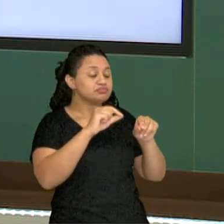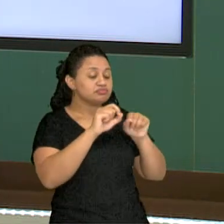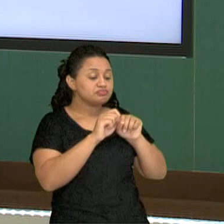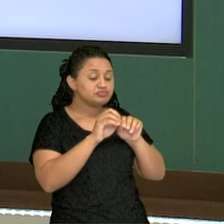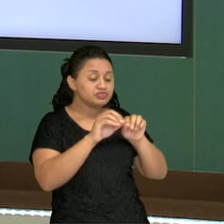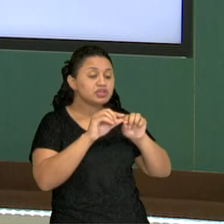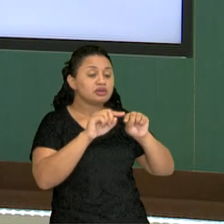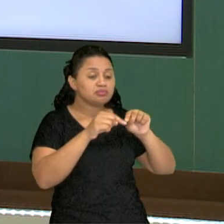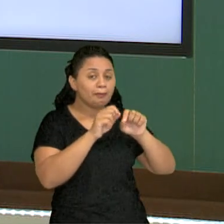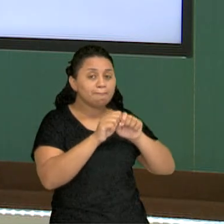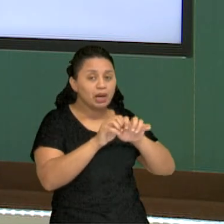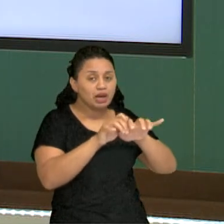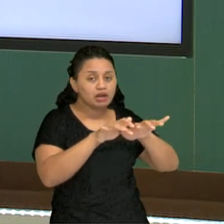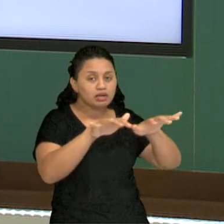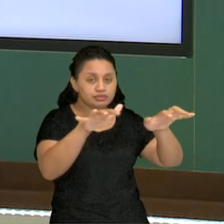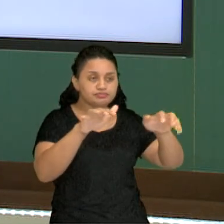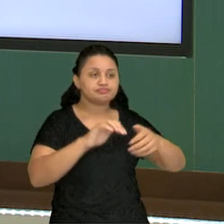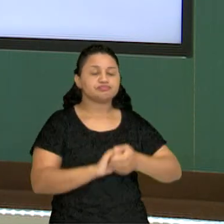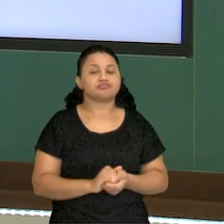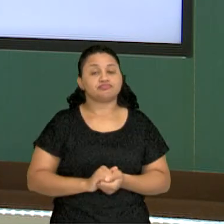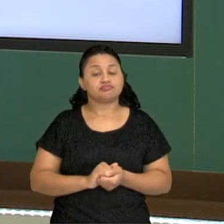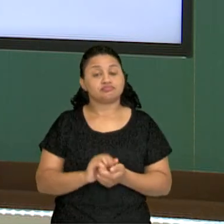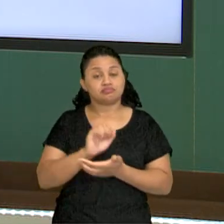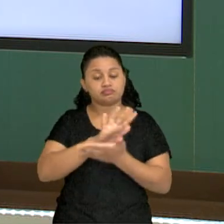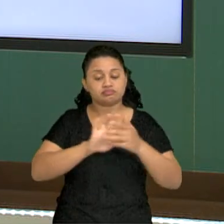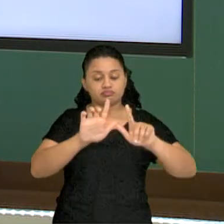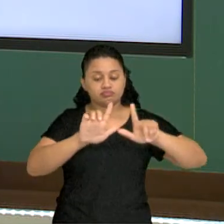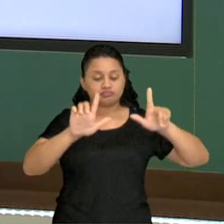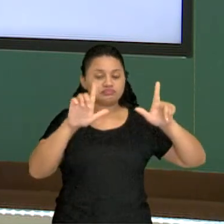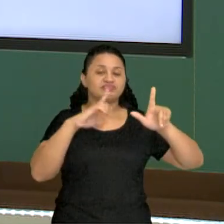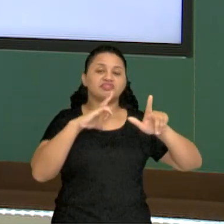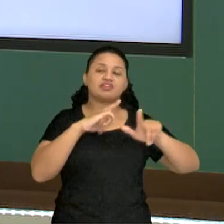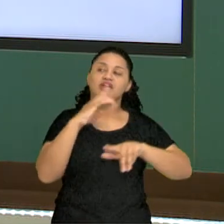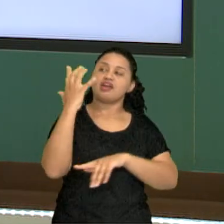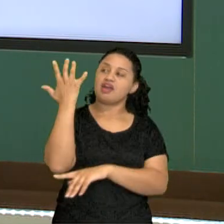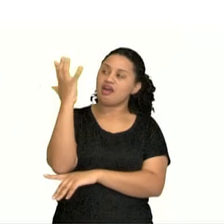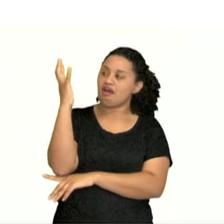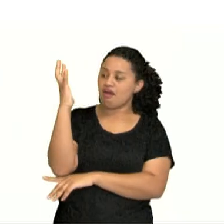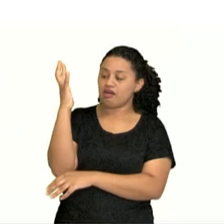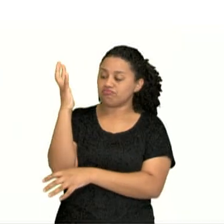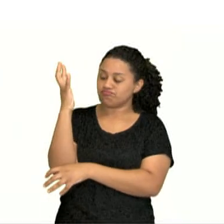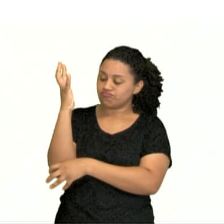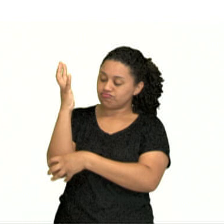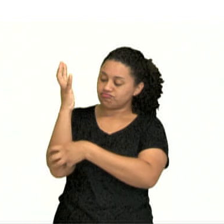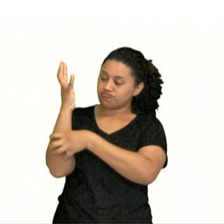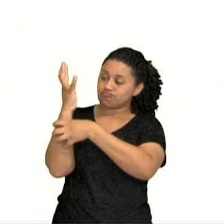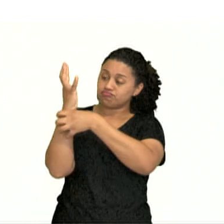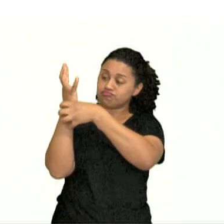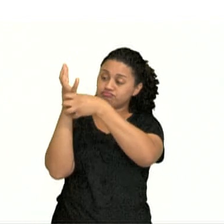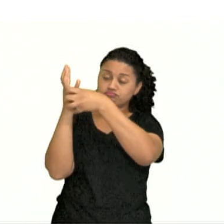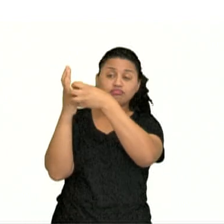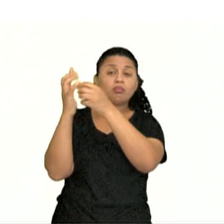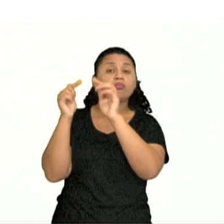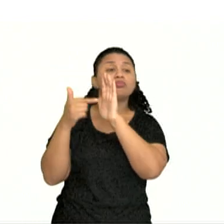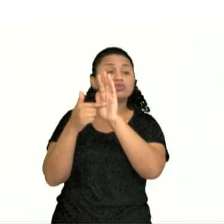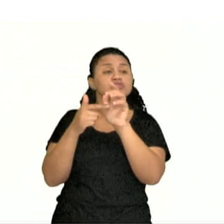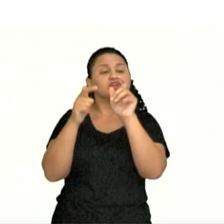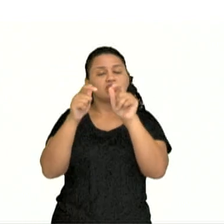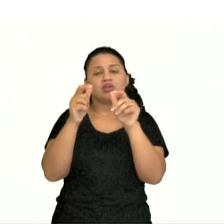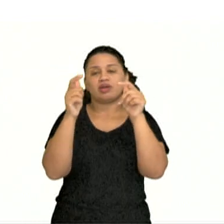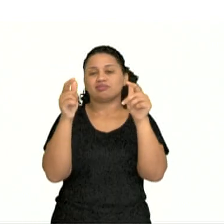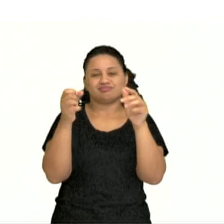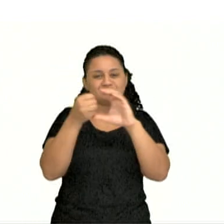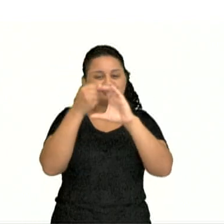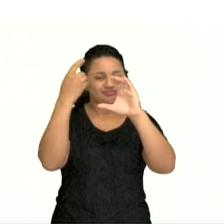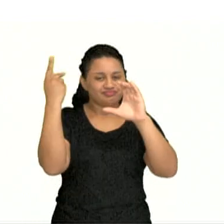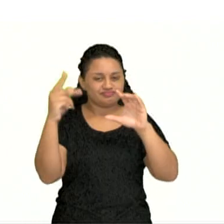ocorra a fecundação. Aqui na imagem da esquerda, nós temos um tronco de árvore mostrando esse ambiente úmido,